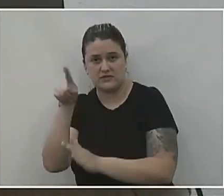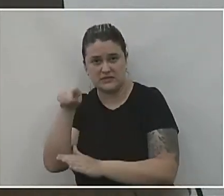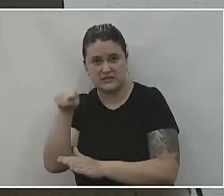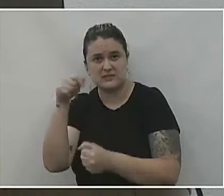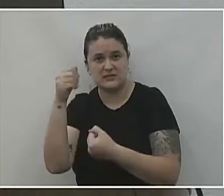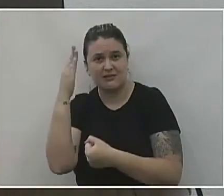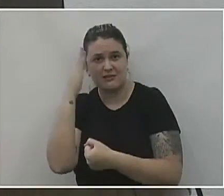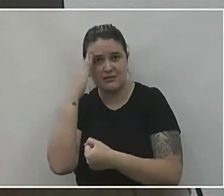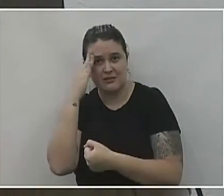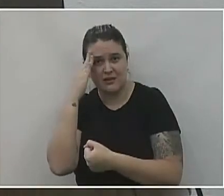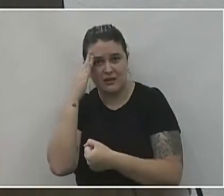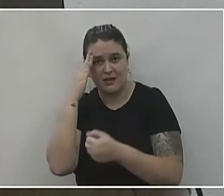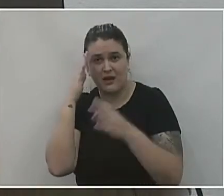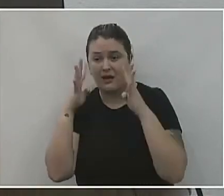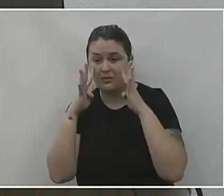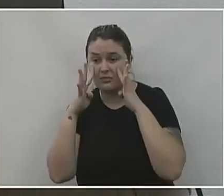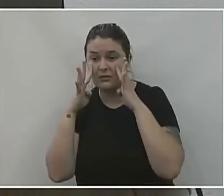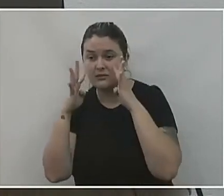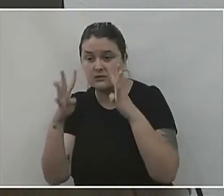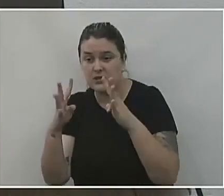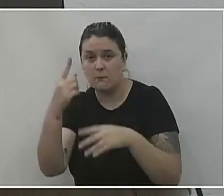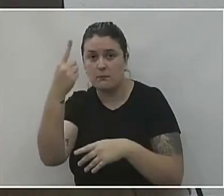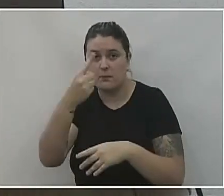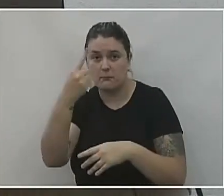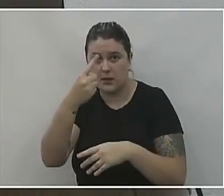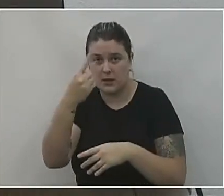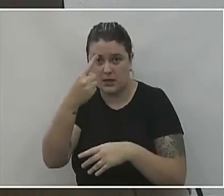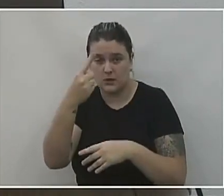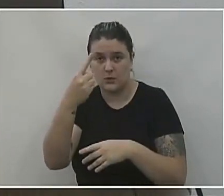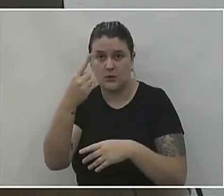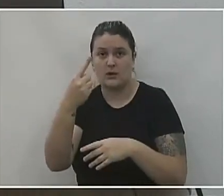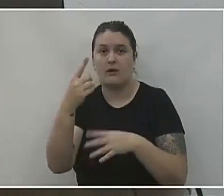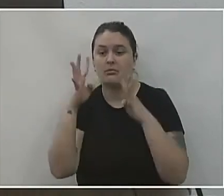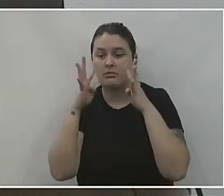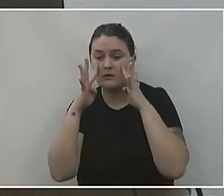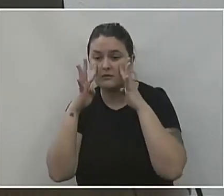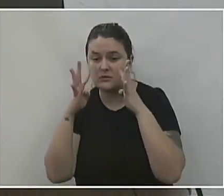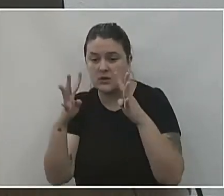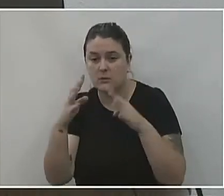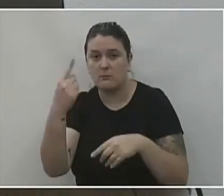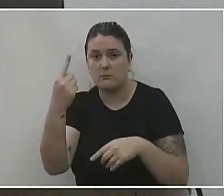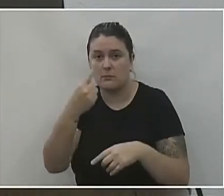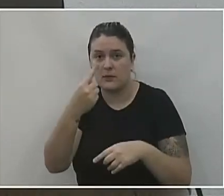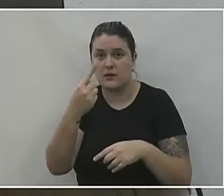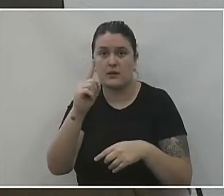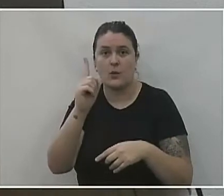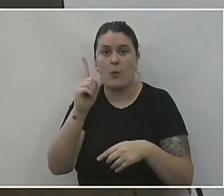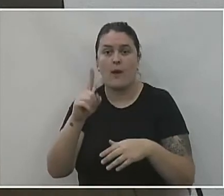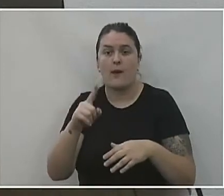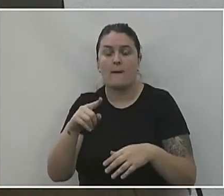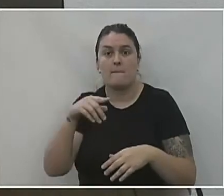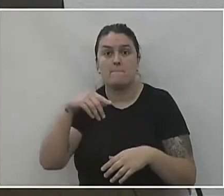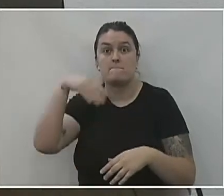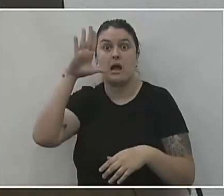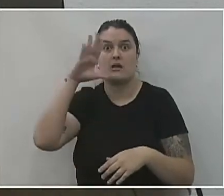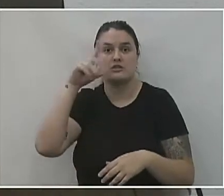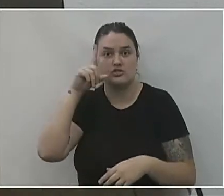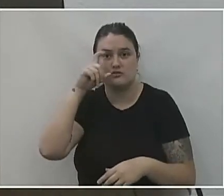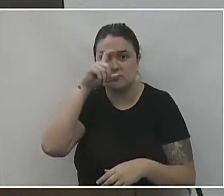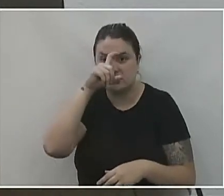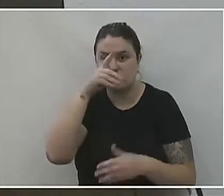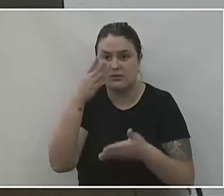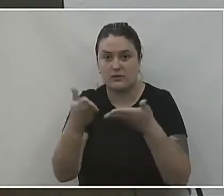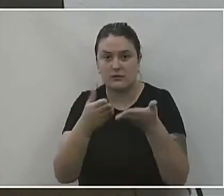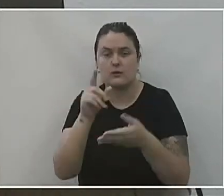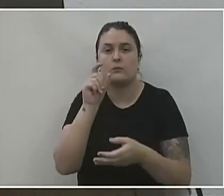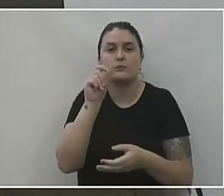que entender que nós somos atenção primária. A atenção primária não é alta e média complexidade. O que